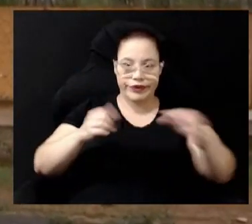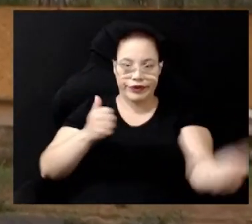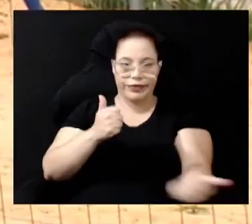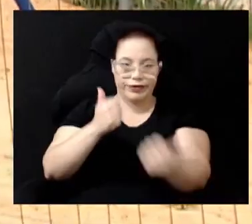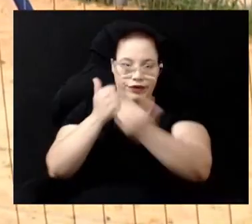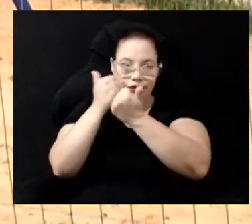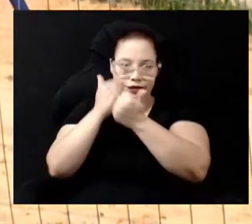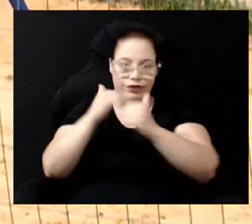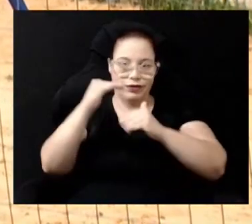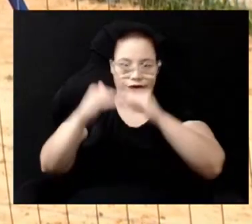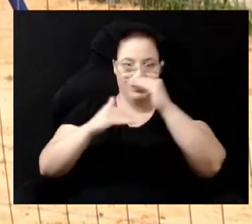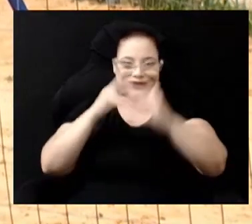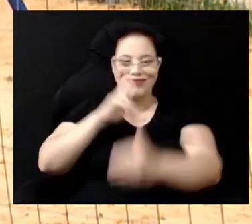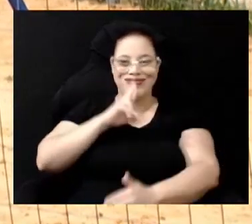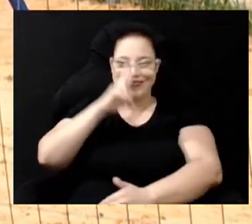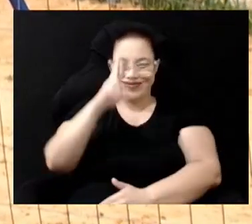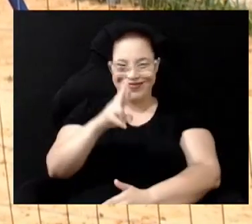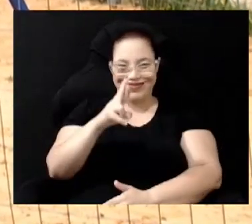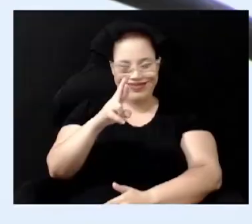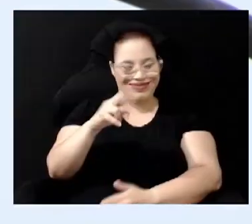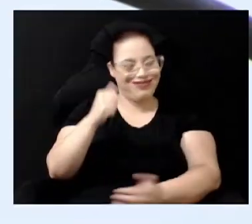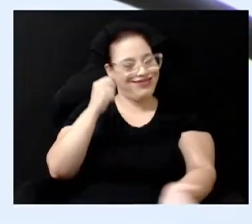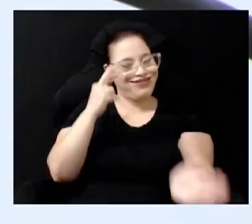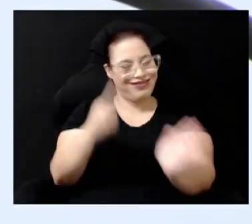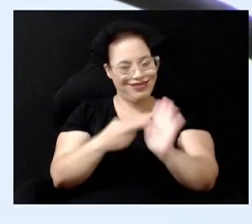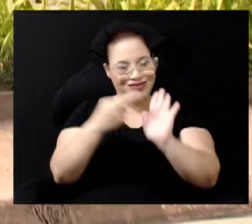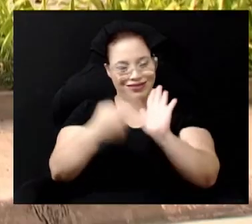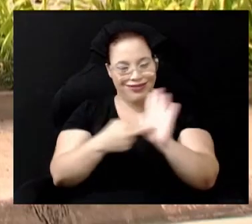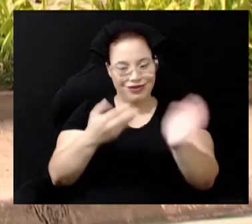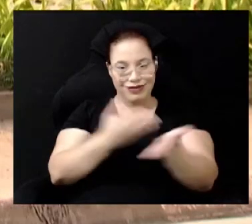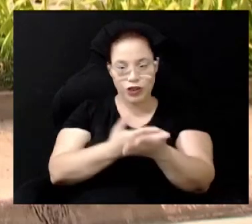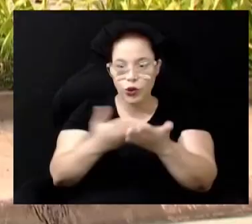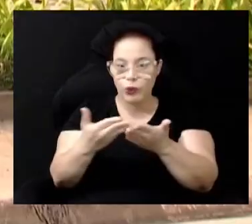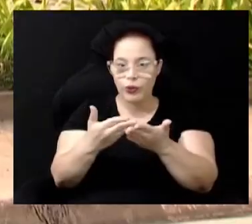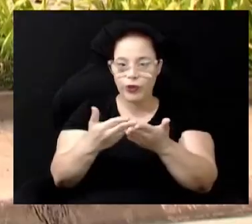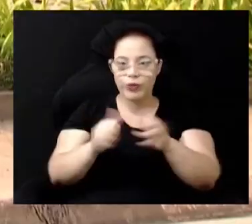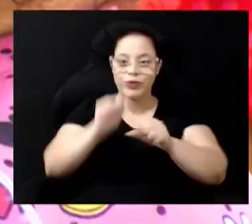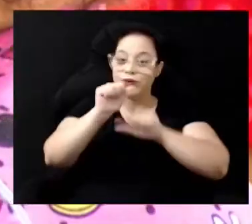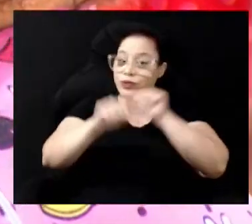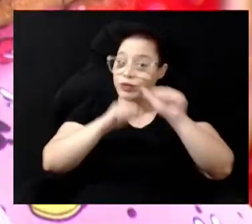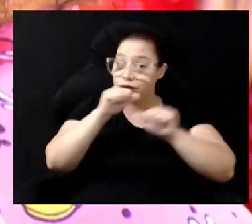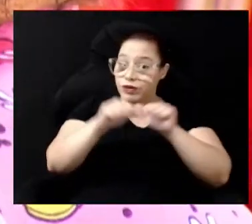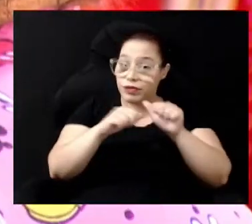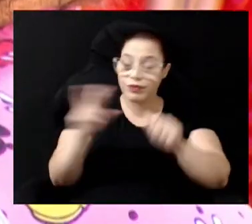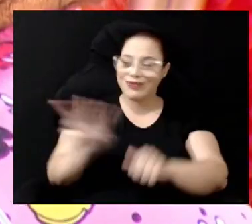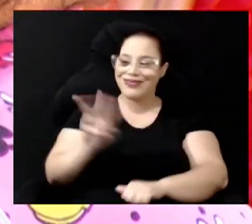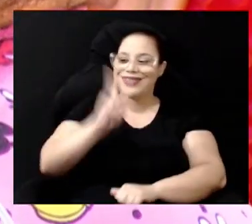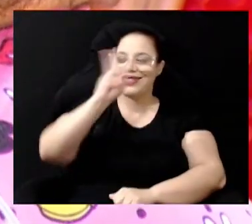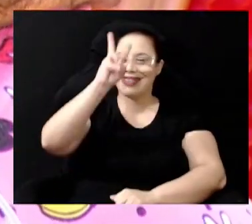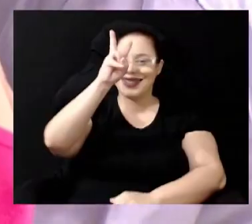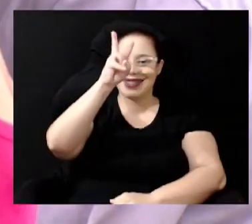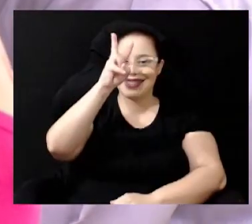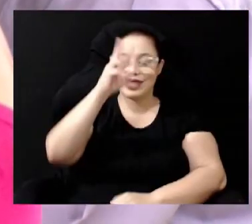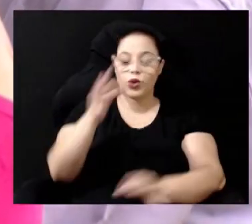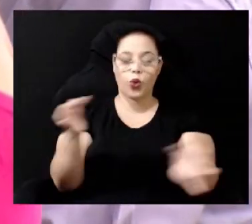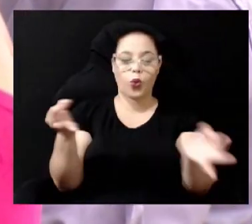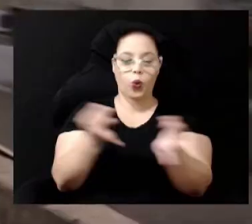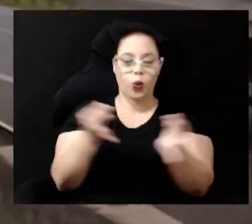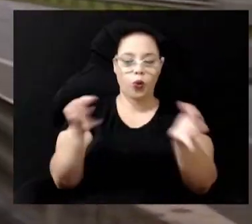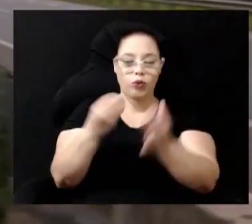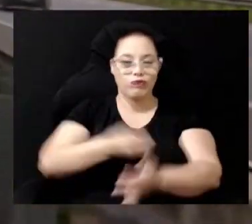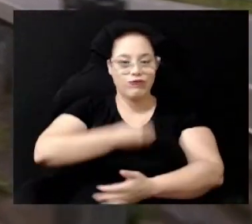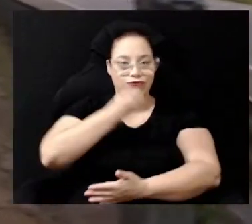resultados Que representam recomeço Mudança Valorização Qualidade de vida E